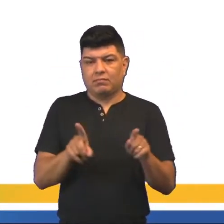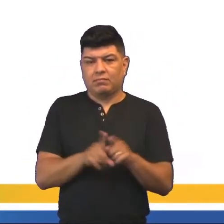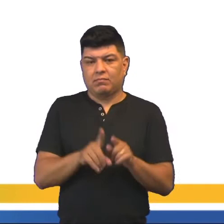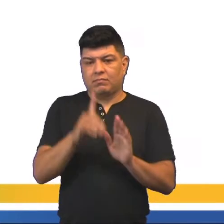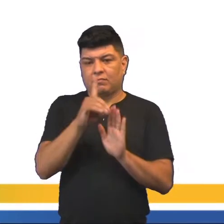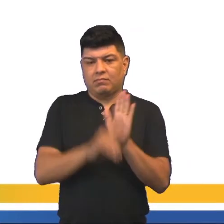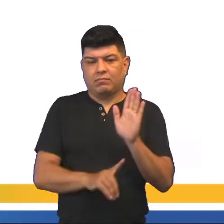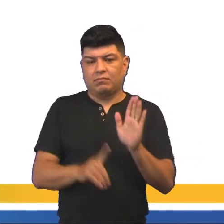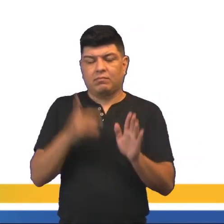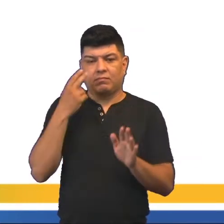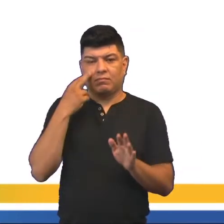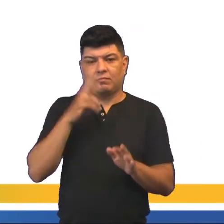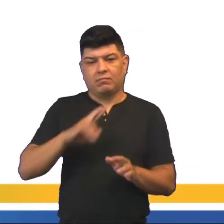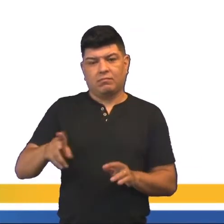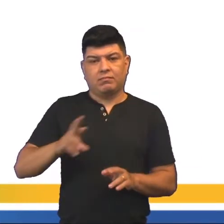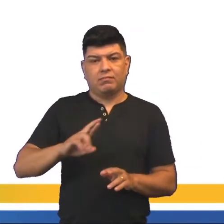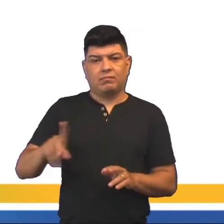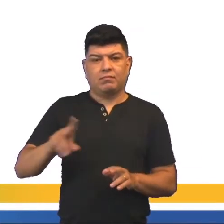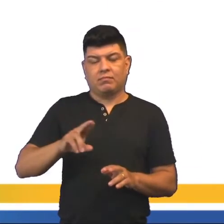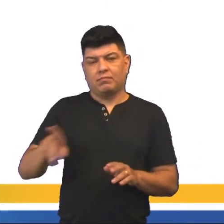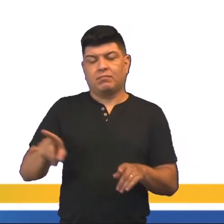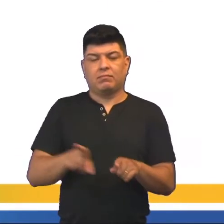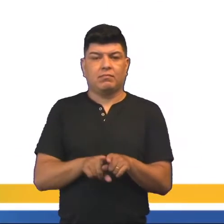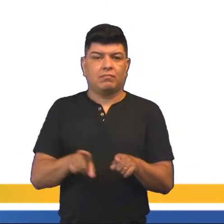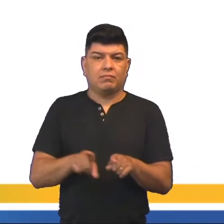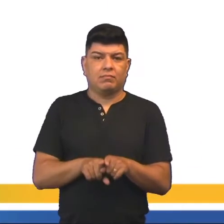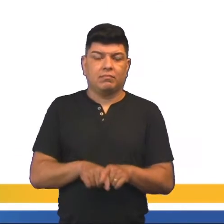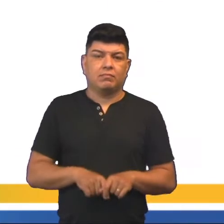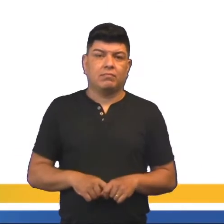direitos que não eram tão naturais assim na época do absolutismo.